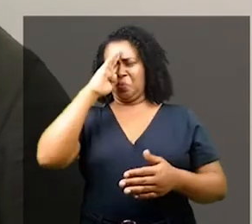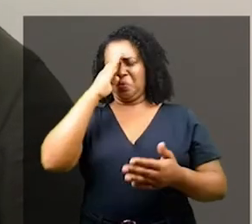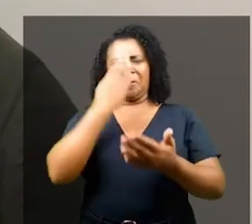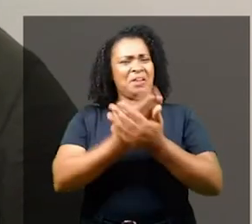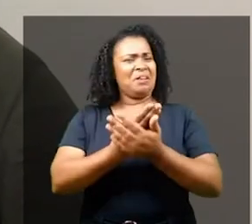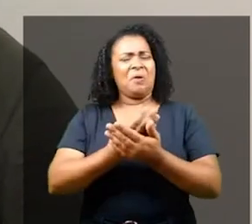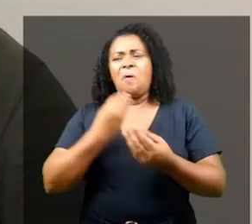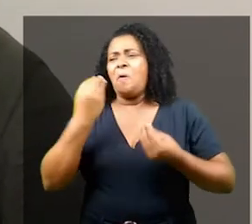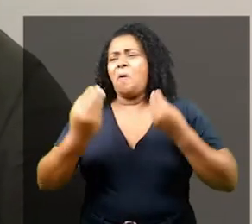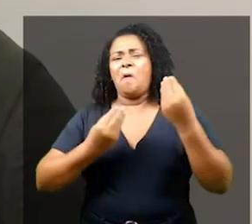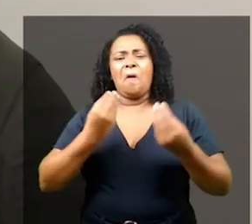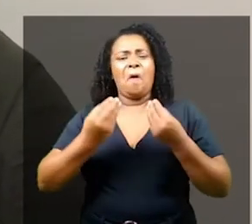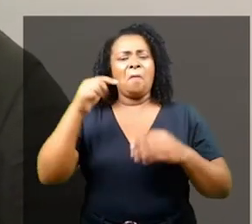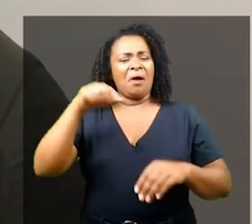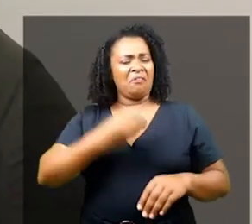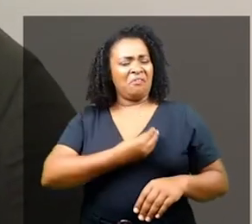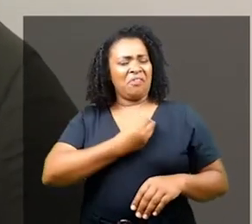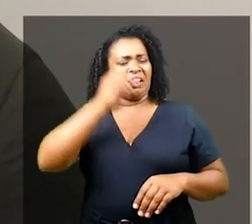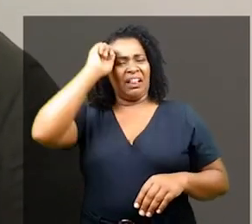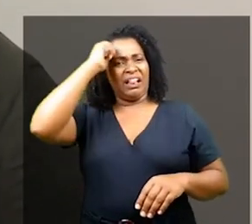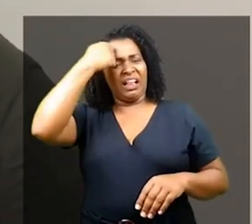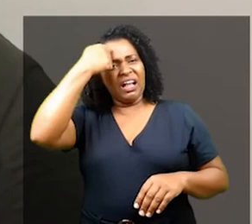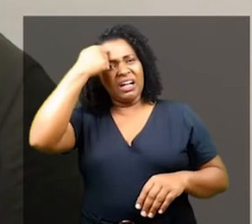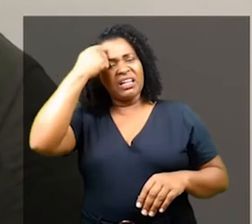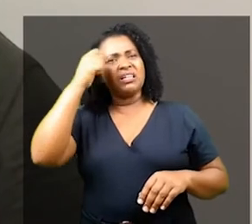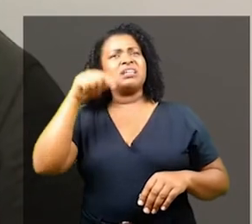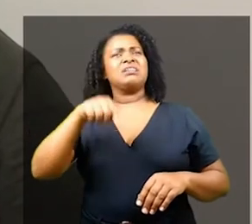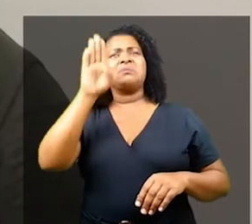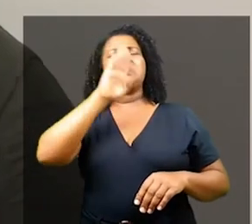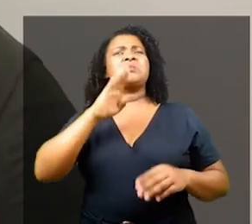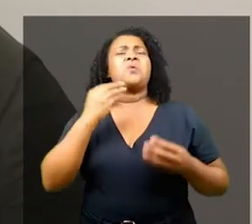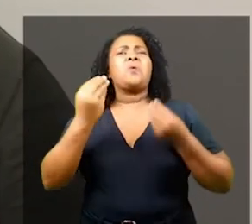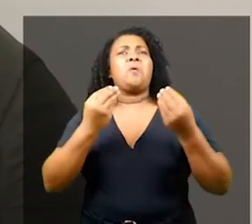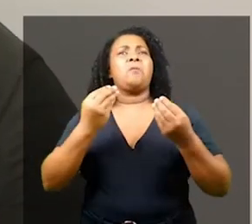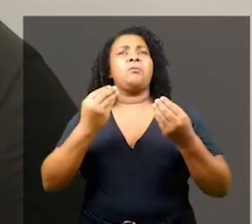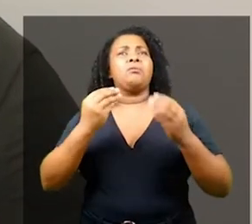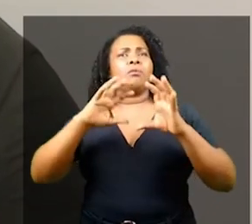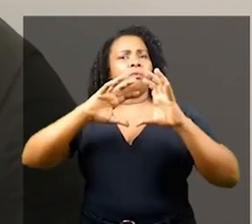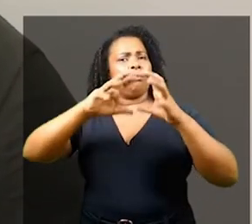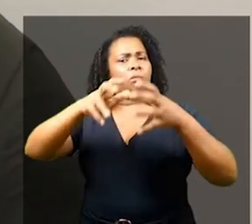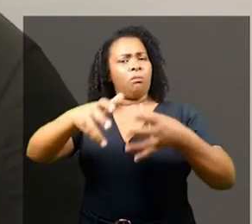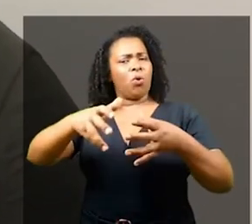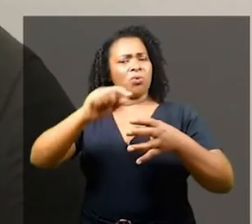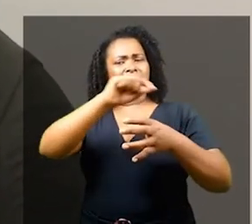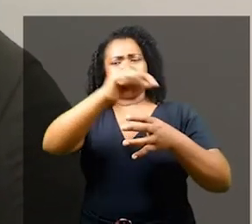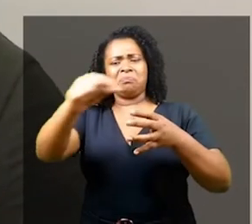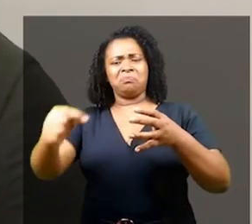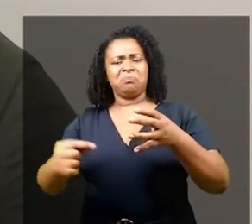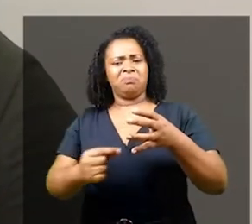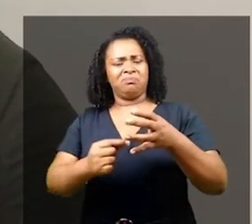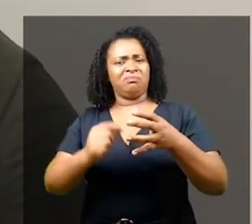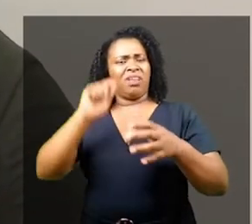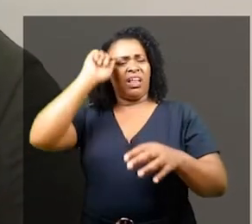É inacreditável ser uma negra no Brasil. É inacreditável isso de ser uma negra no